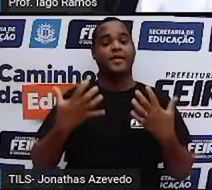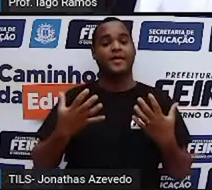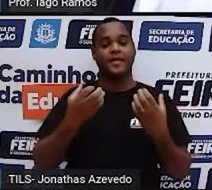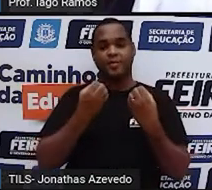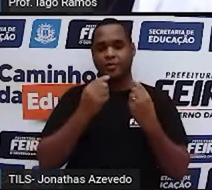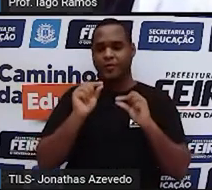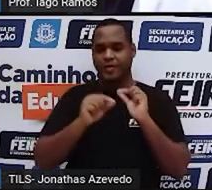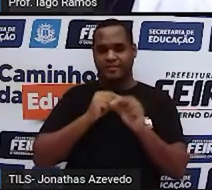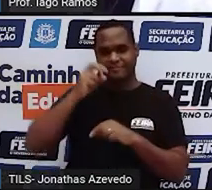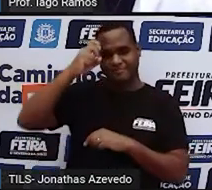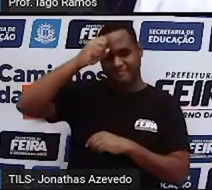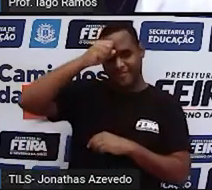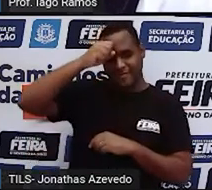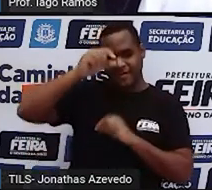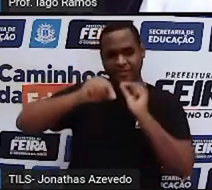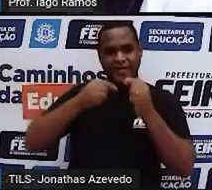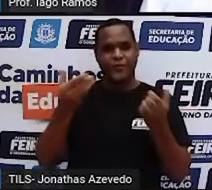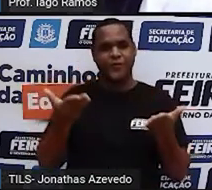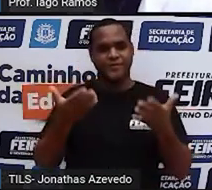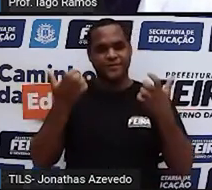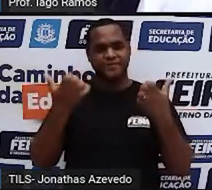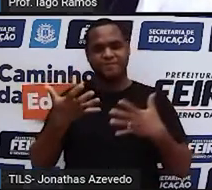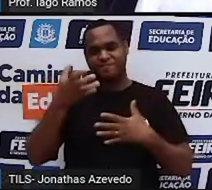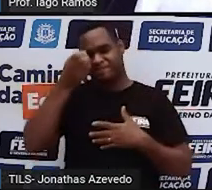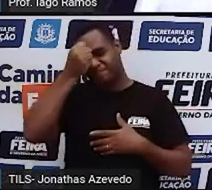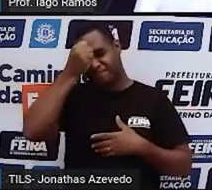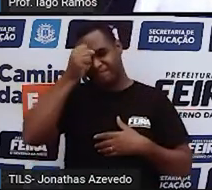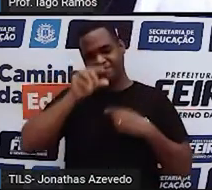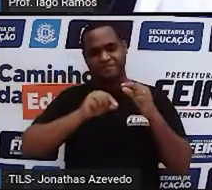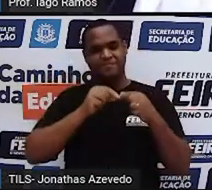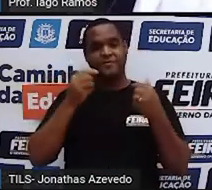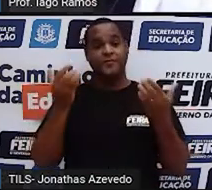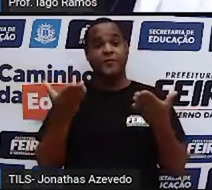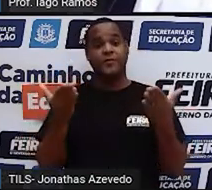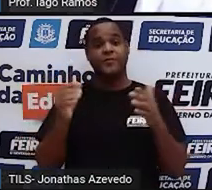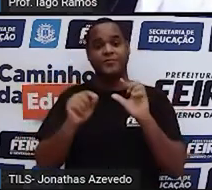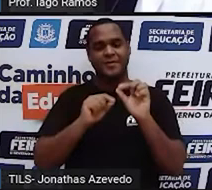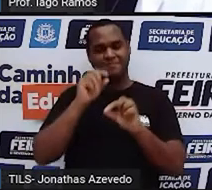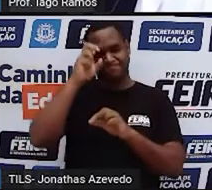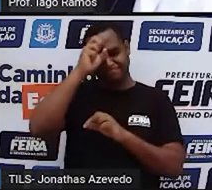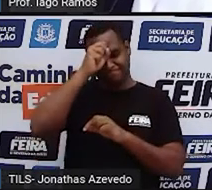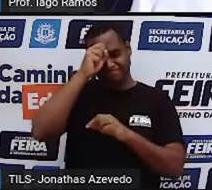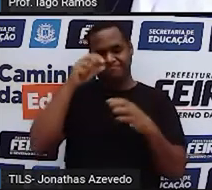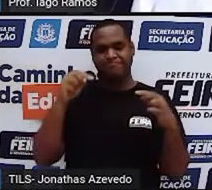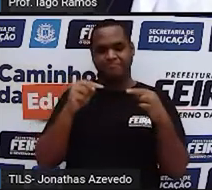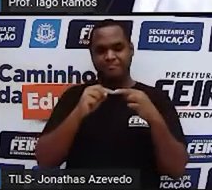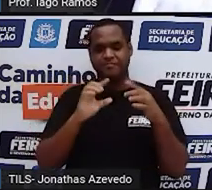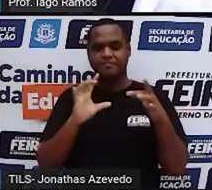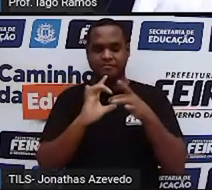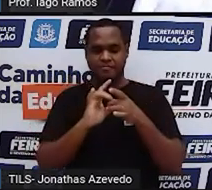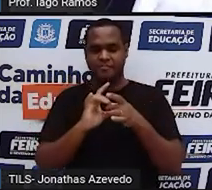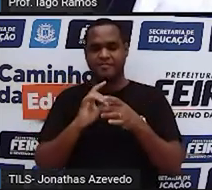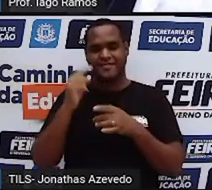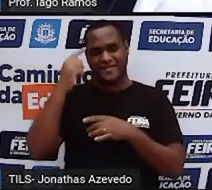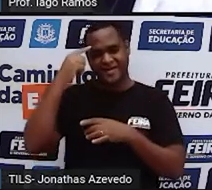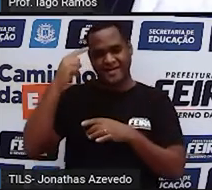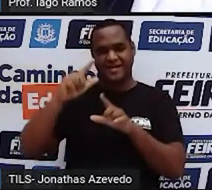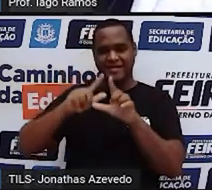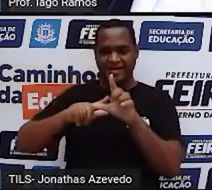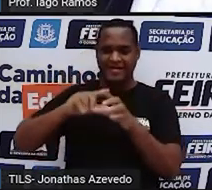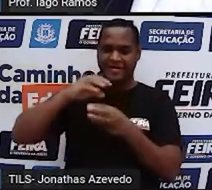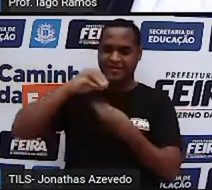para aprender nessa aula de hoje? Hoje o que a gente vai aprender tem a ver com álgebra, né?